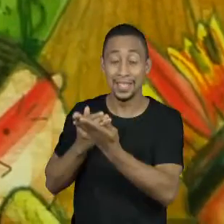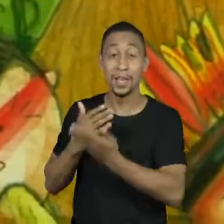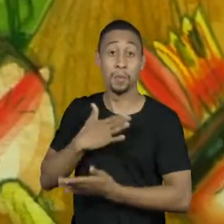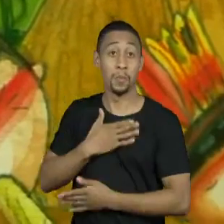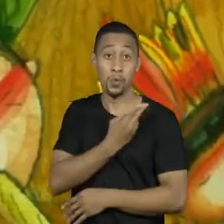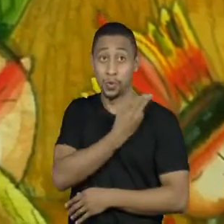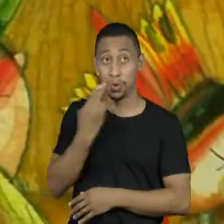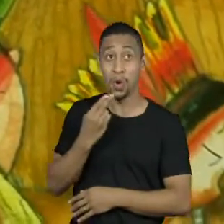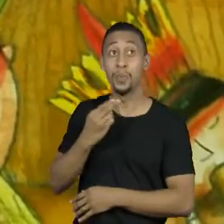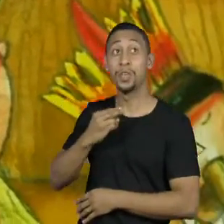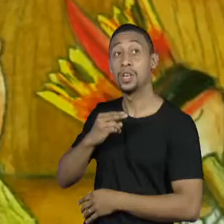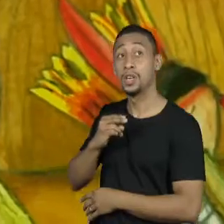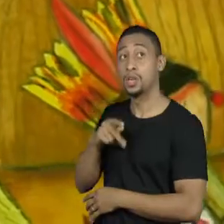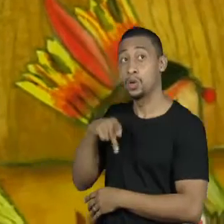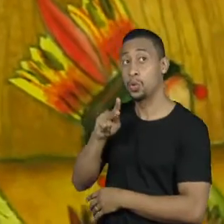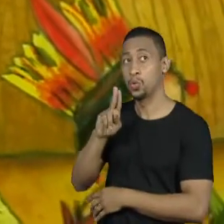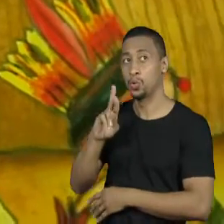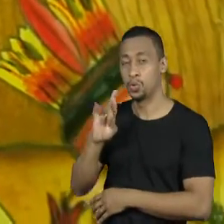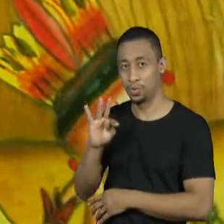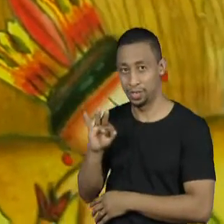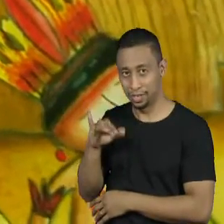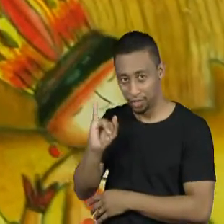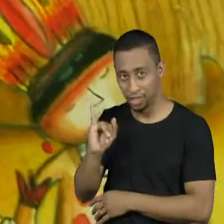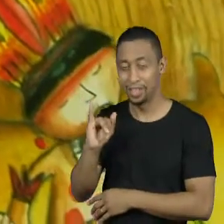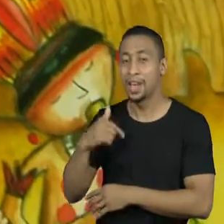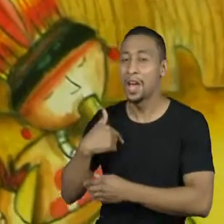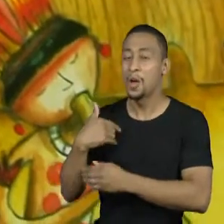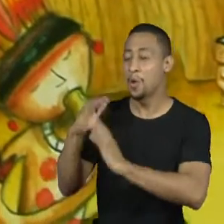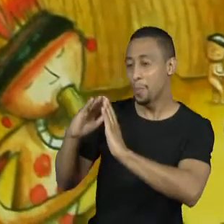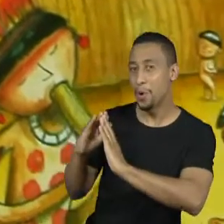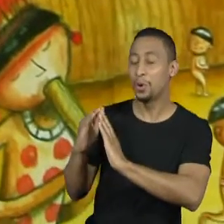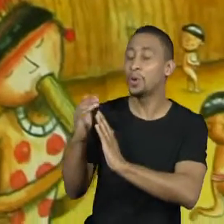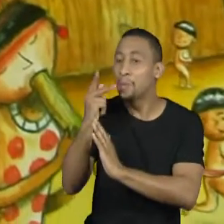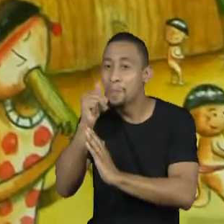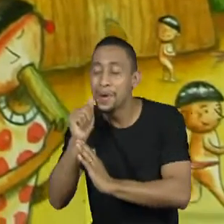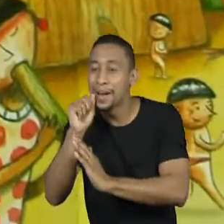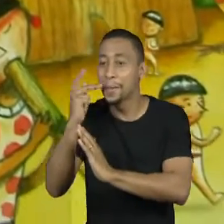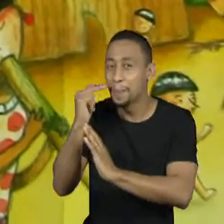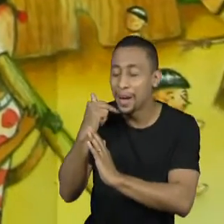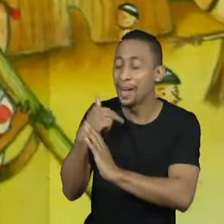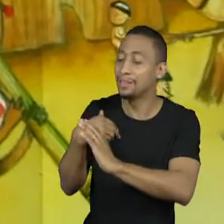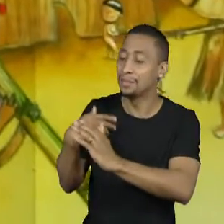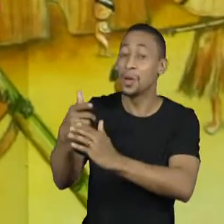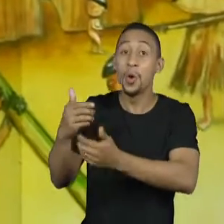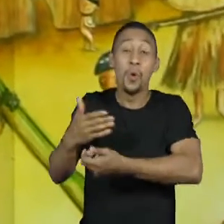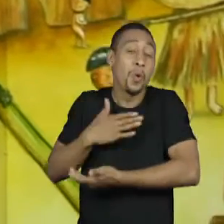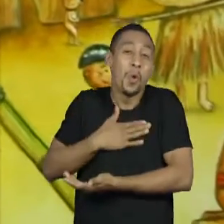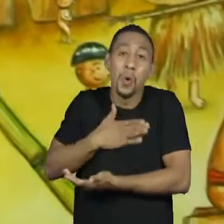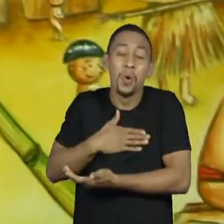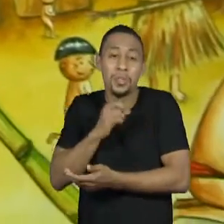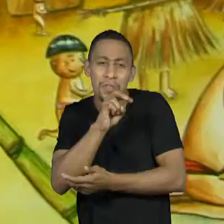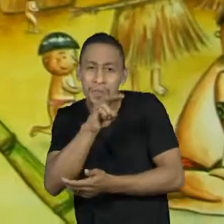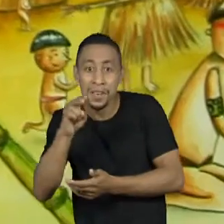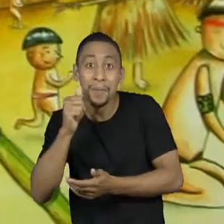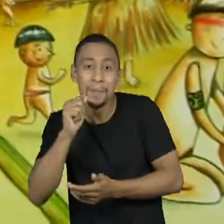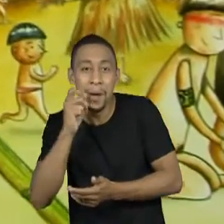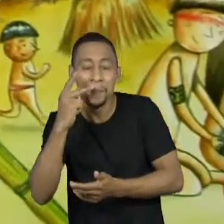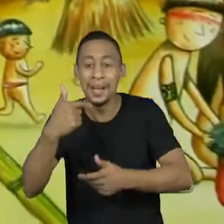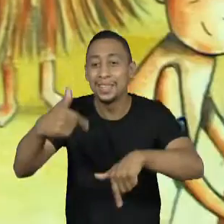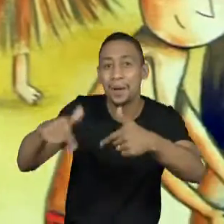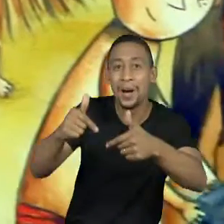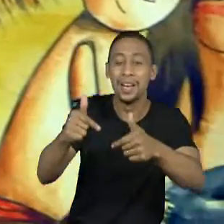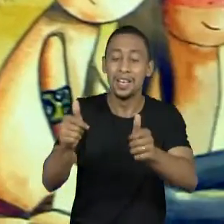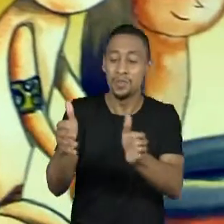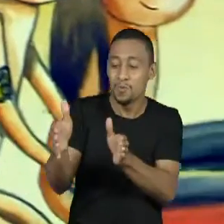Moro com os meus pais que fazem grandes panelas. Gosto muito de vê-los trabalhar com cerâmica. Você consegue me encontrar?